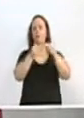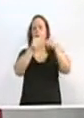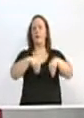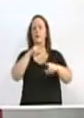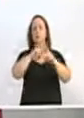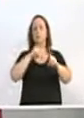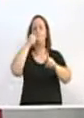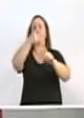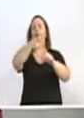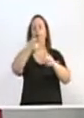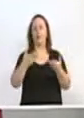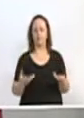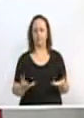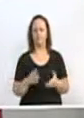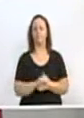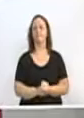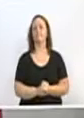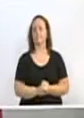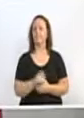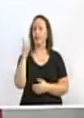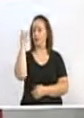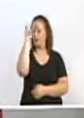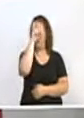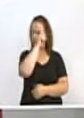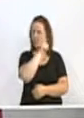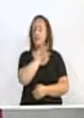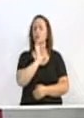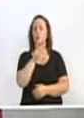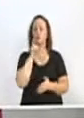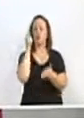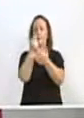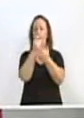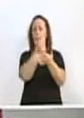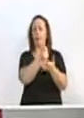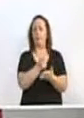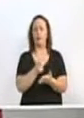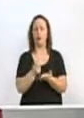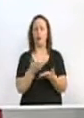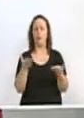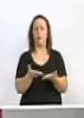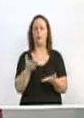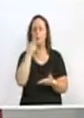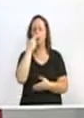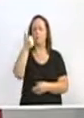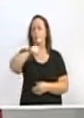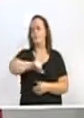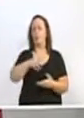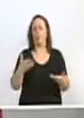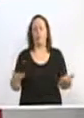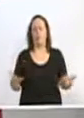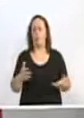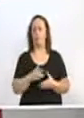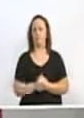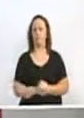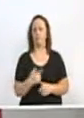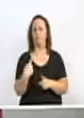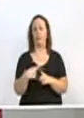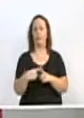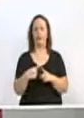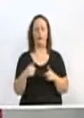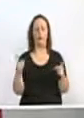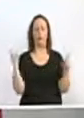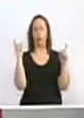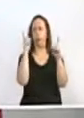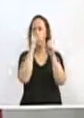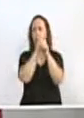Aquilo que já era difícil, tornou quase impossível de ser resolvido pelo povo, na cidade de Blumenau. Porque vem mais um complicador ainda, as